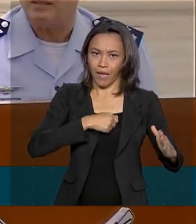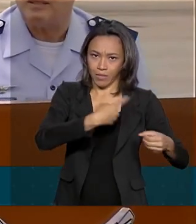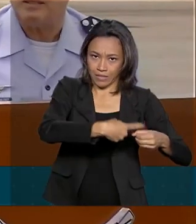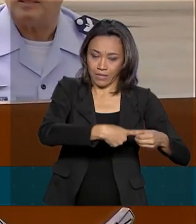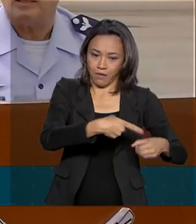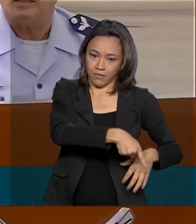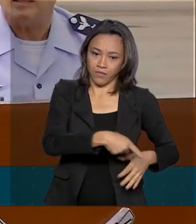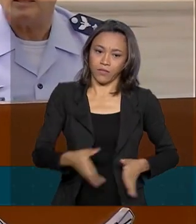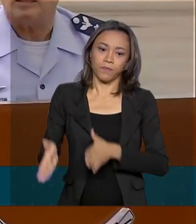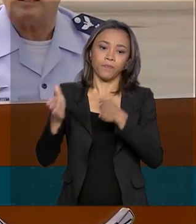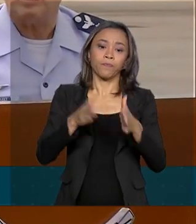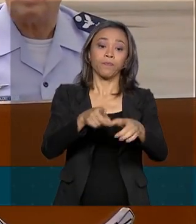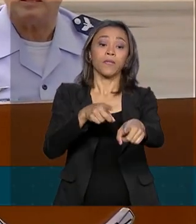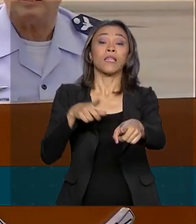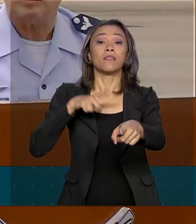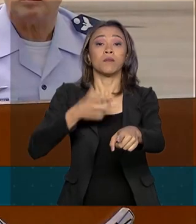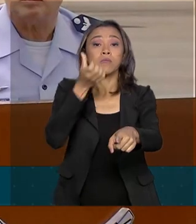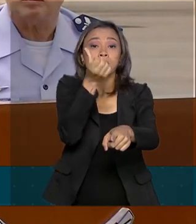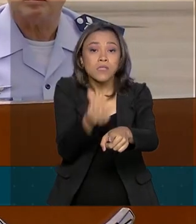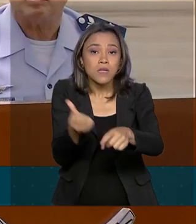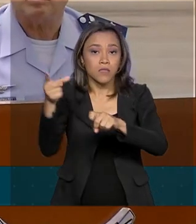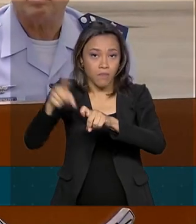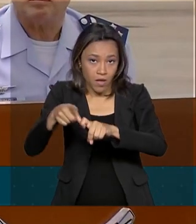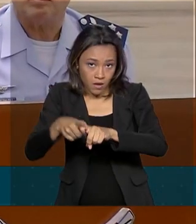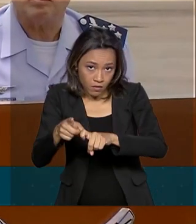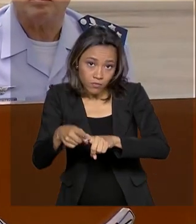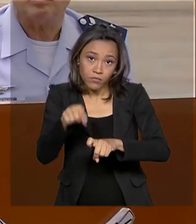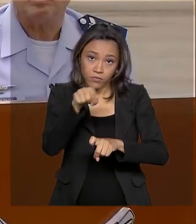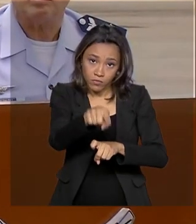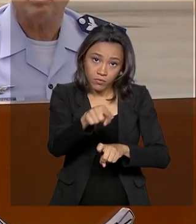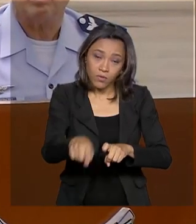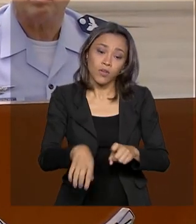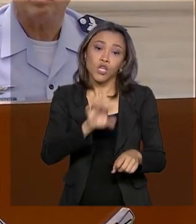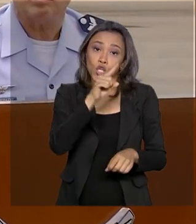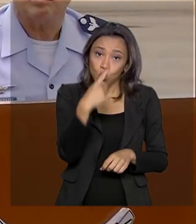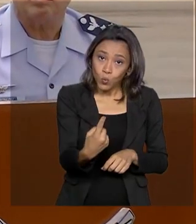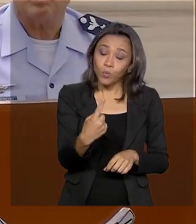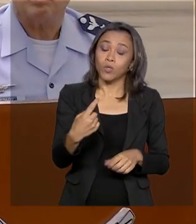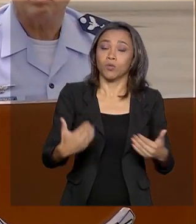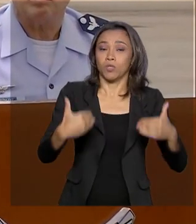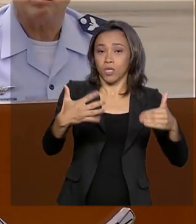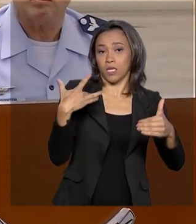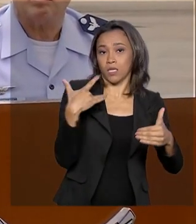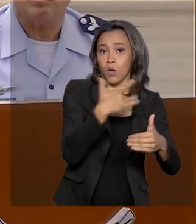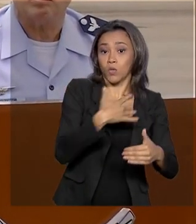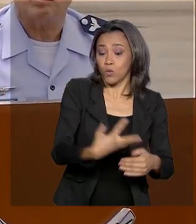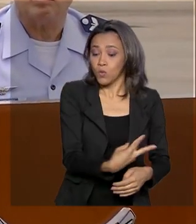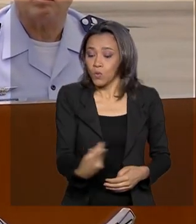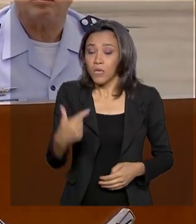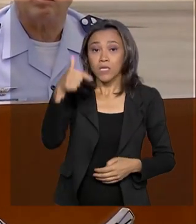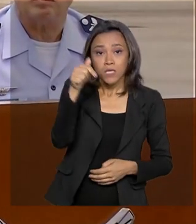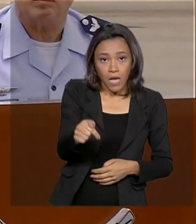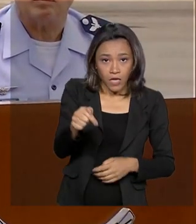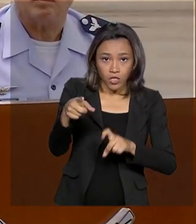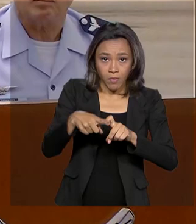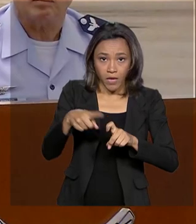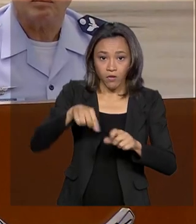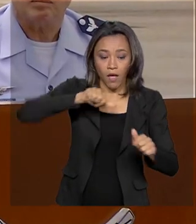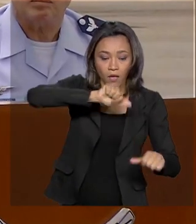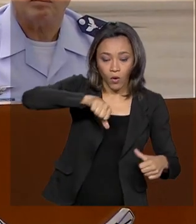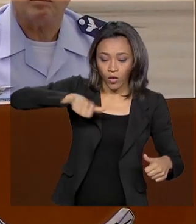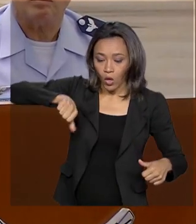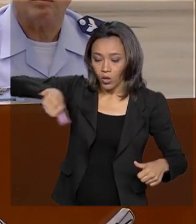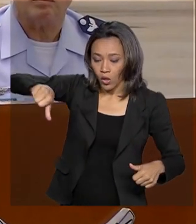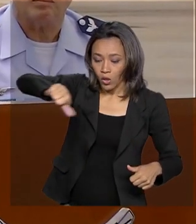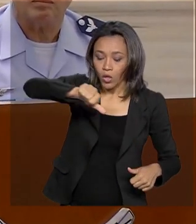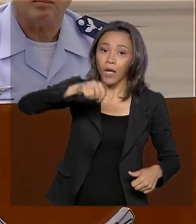temos em cada avião seis médicos nossos e um médico do Ministério da Saúde. Esses sete médicos fazem o revezamento a cada três horas,